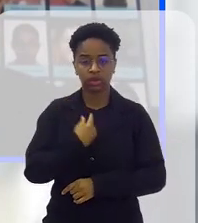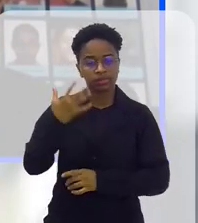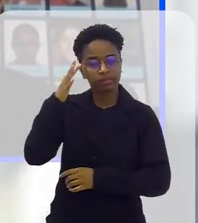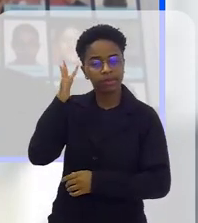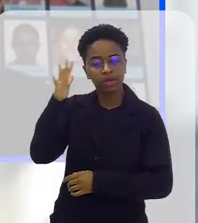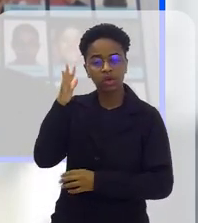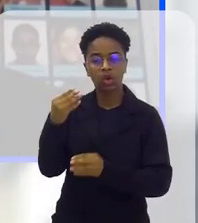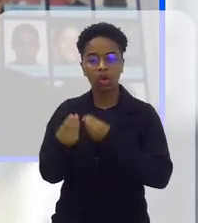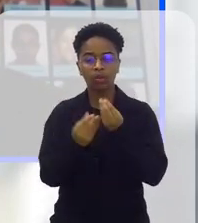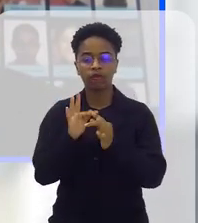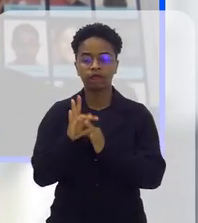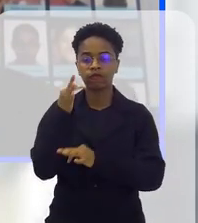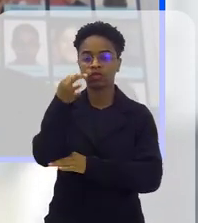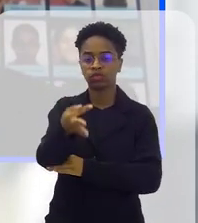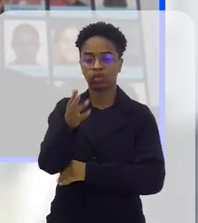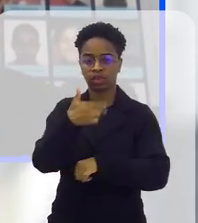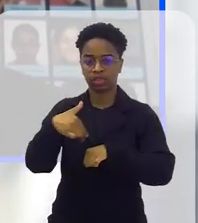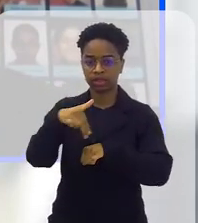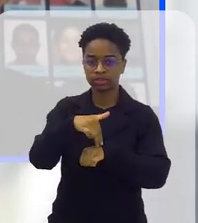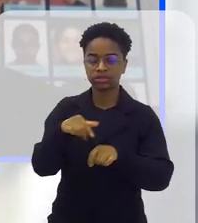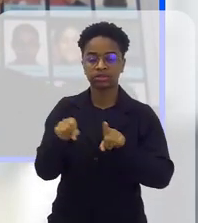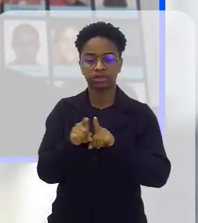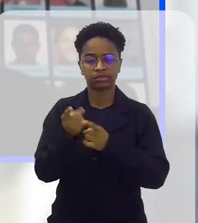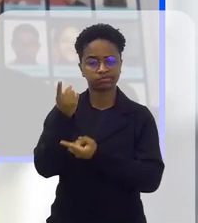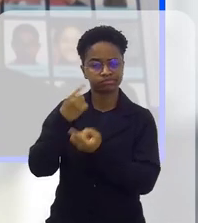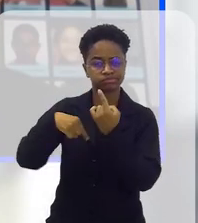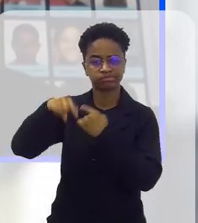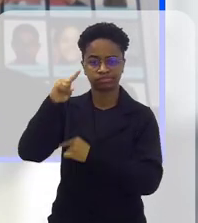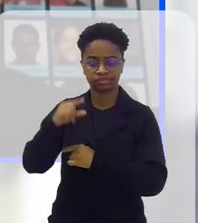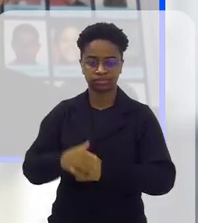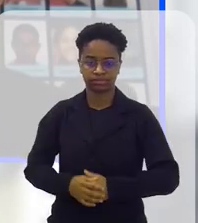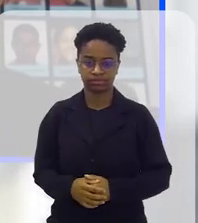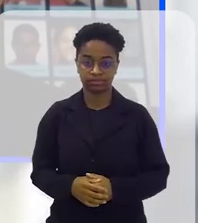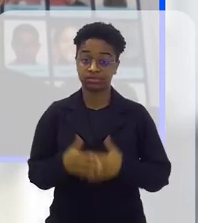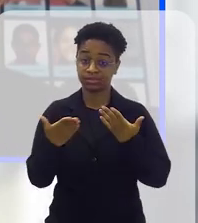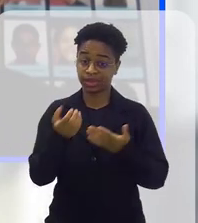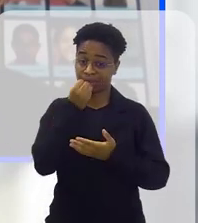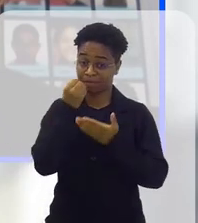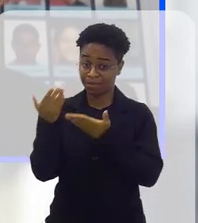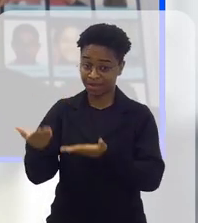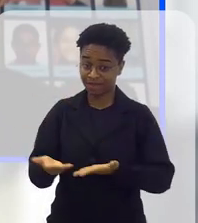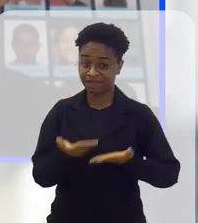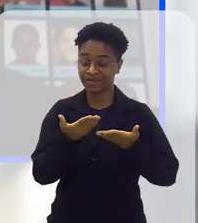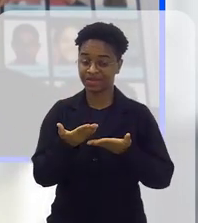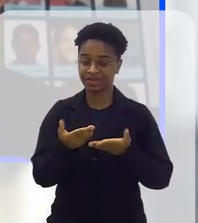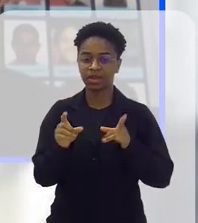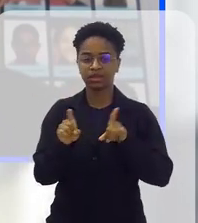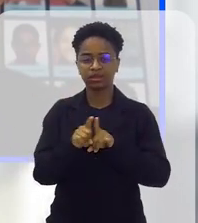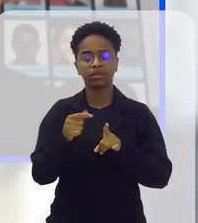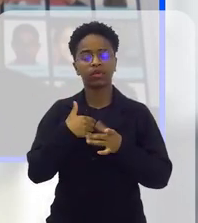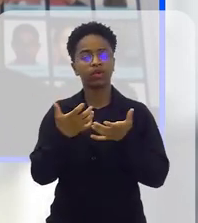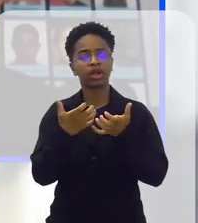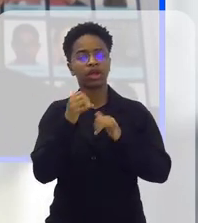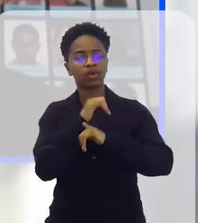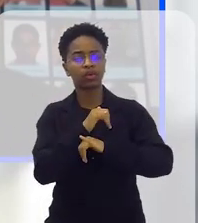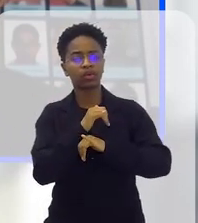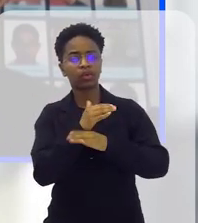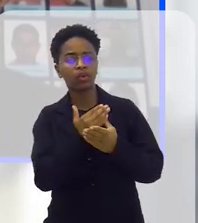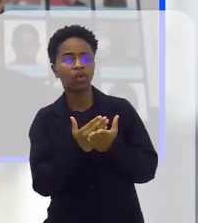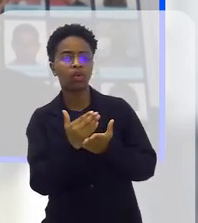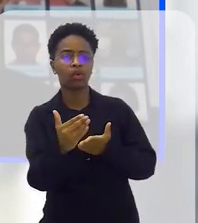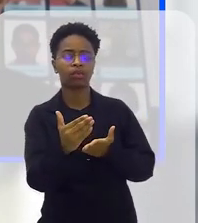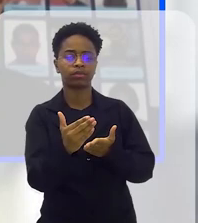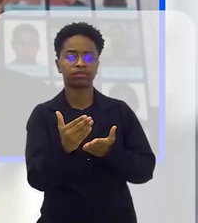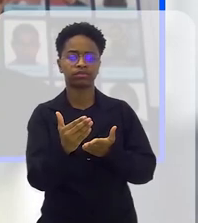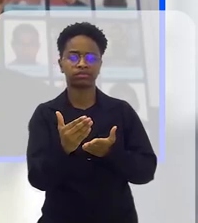pensando no futuro, no futuro de uma nação, né? De um futuro promissor. Então, sejam muito bem-vindos. E eu gostaria de começar